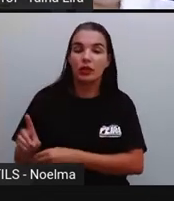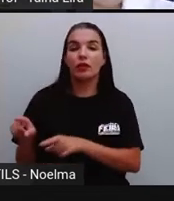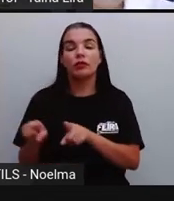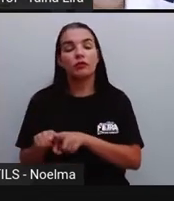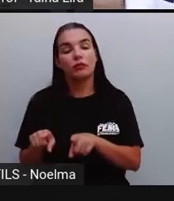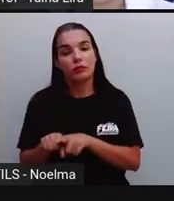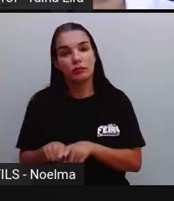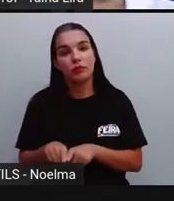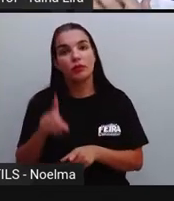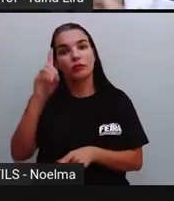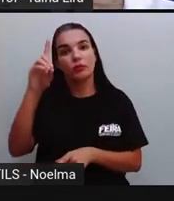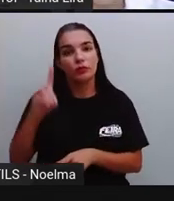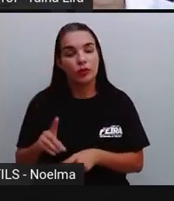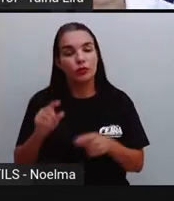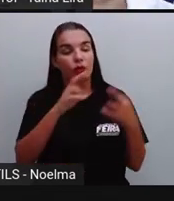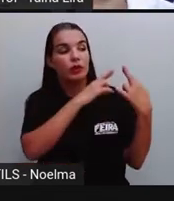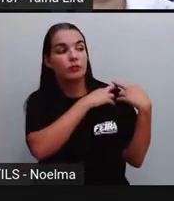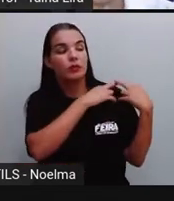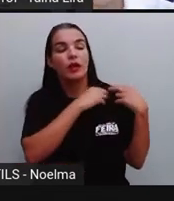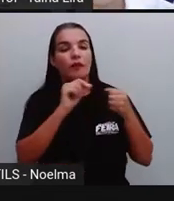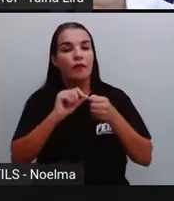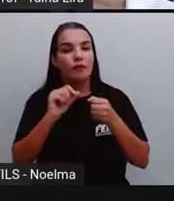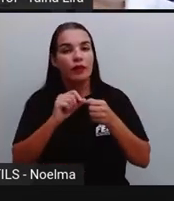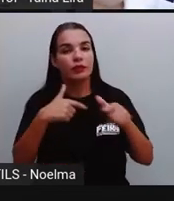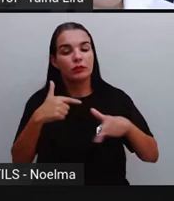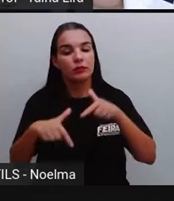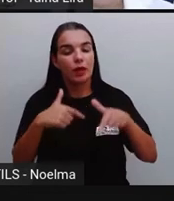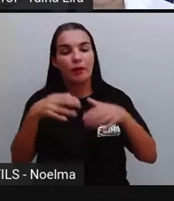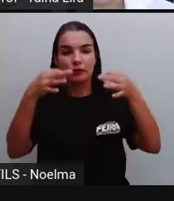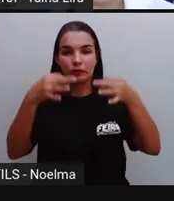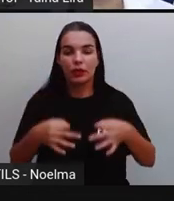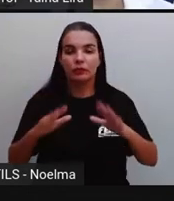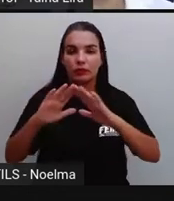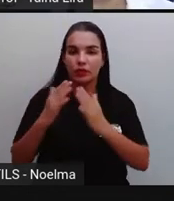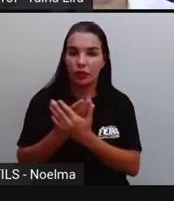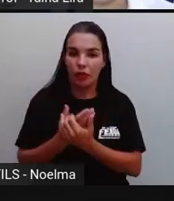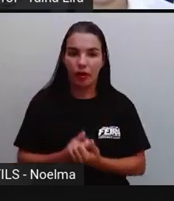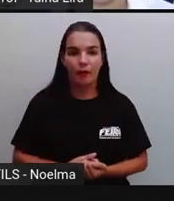orientações para que o diretor consiga, né, Trabalhar ali na escola, né,